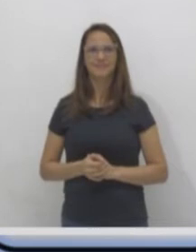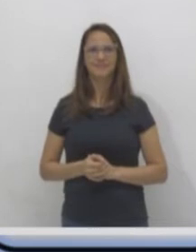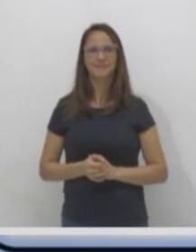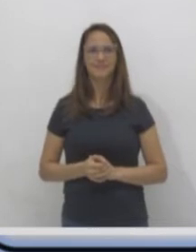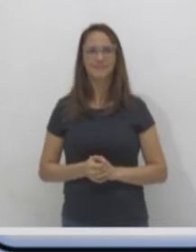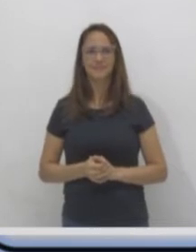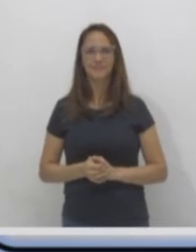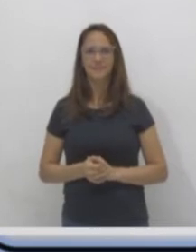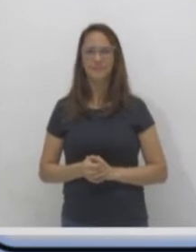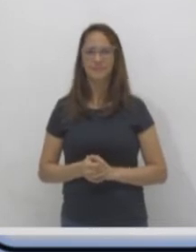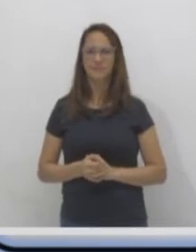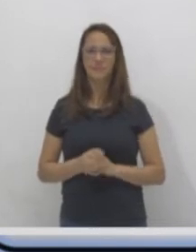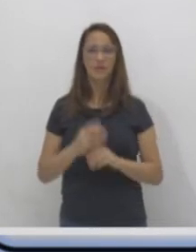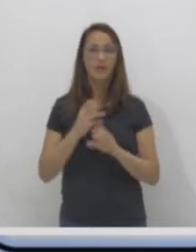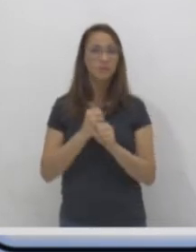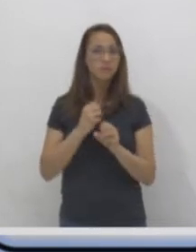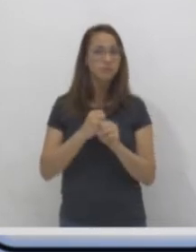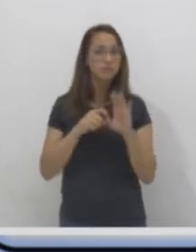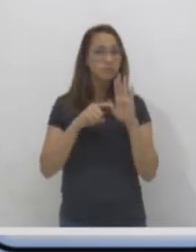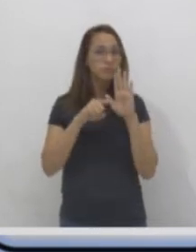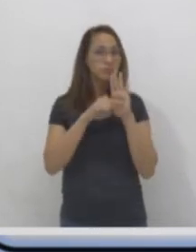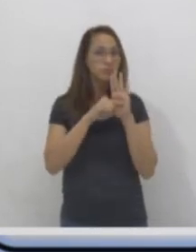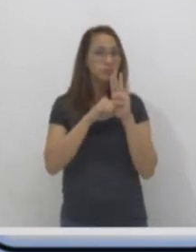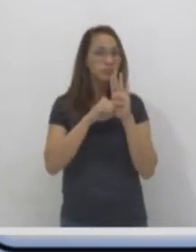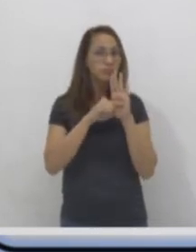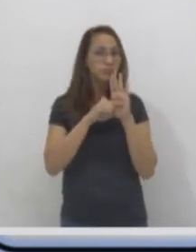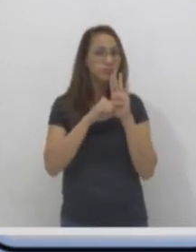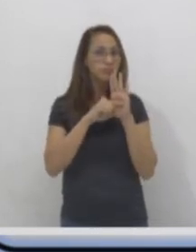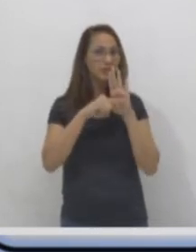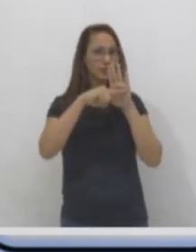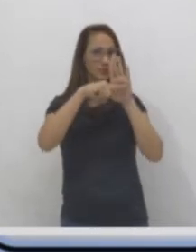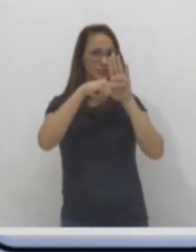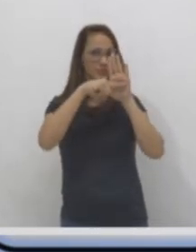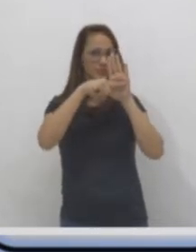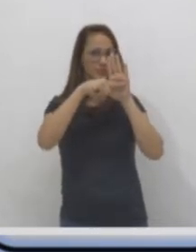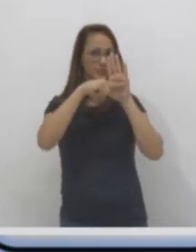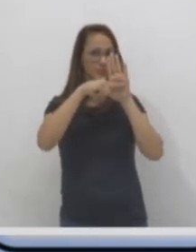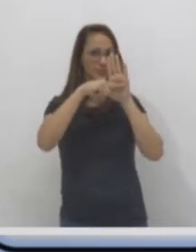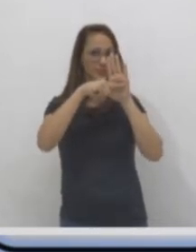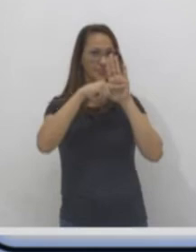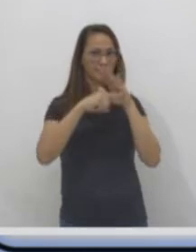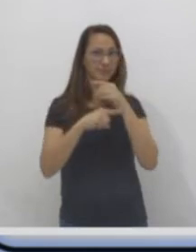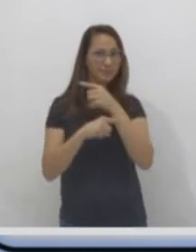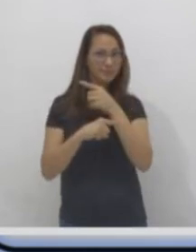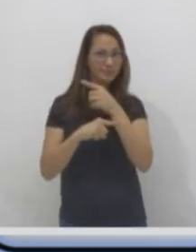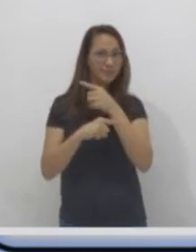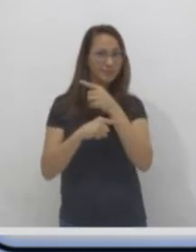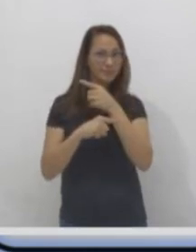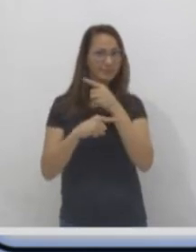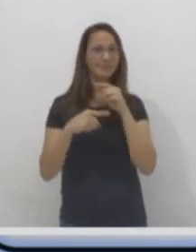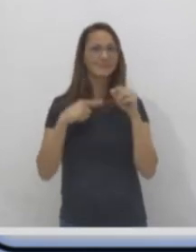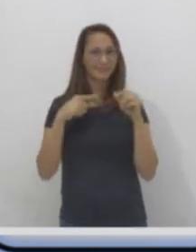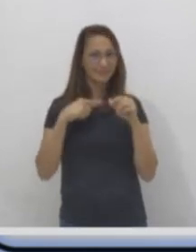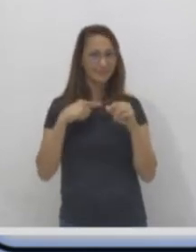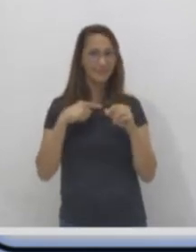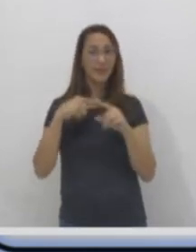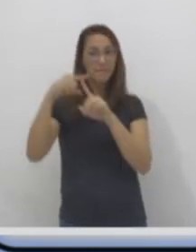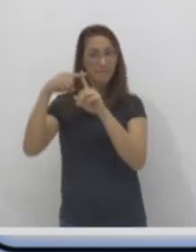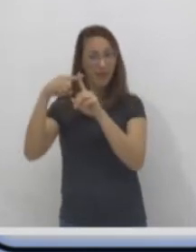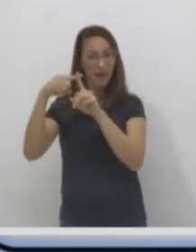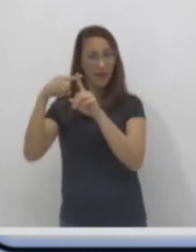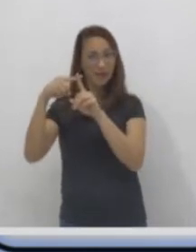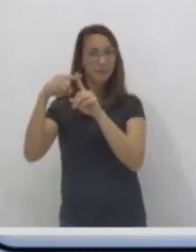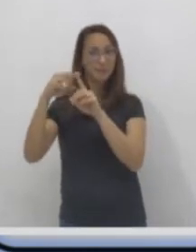A continha de menos é feita pelo tracinho. Está vendo o tracinho? A de mais era uma cruz, mas a de menos, que é a